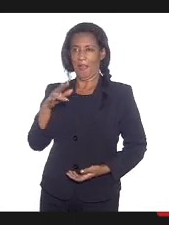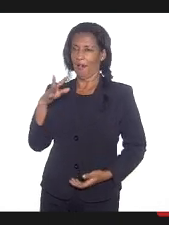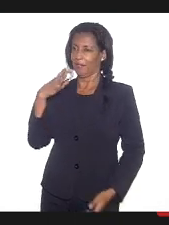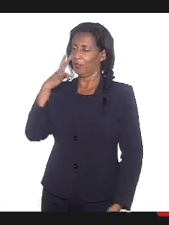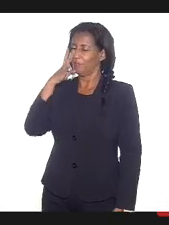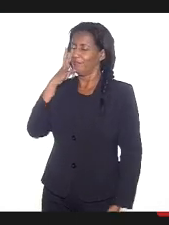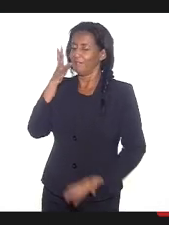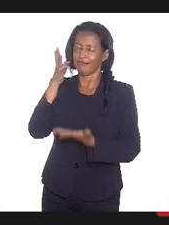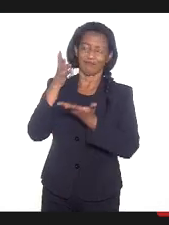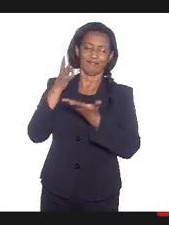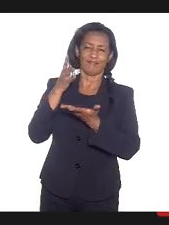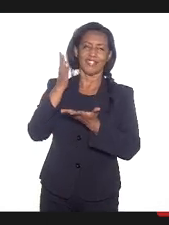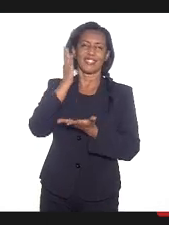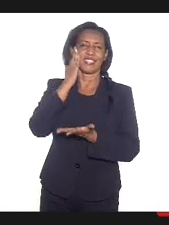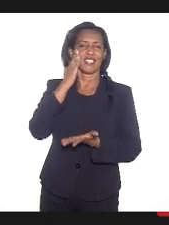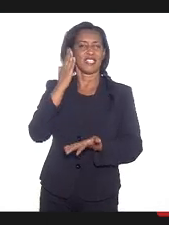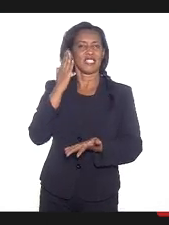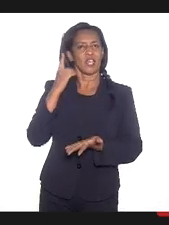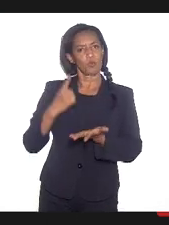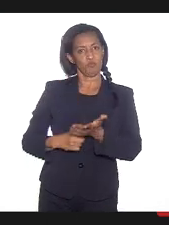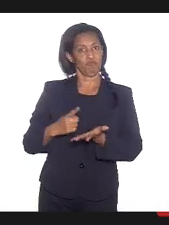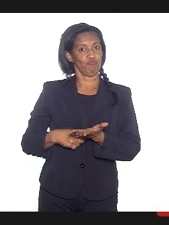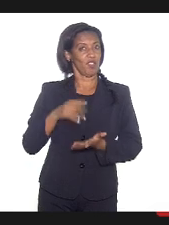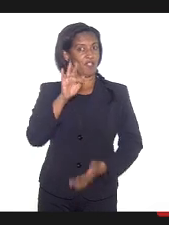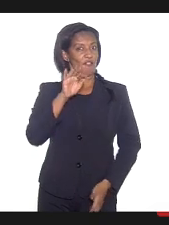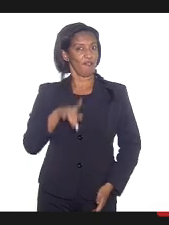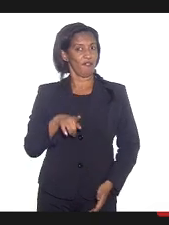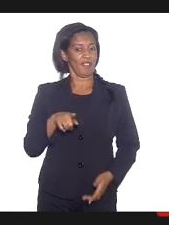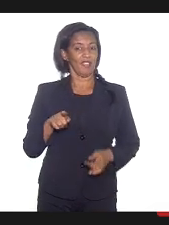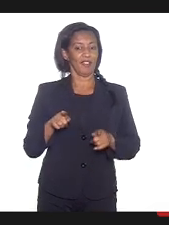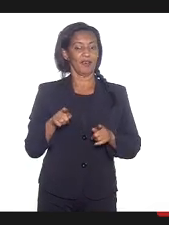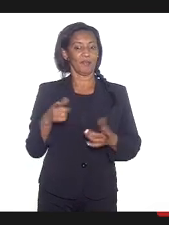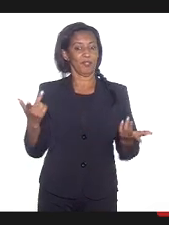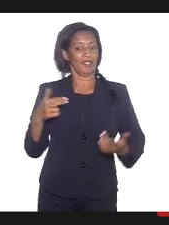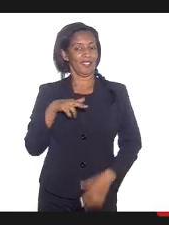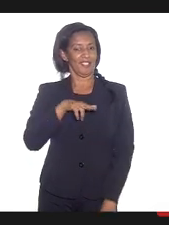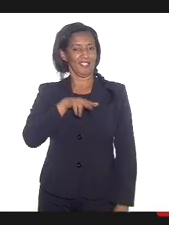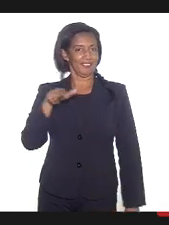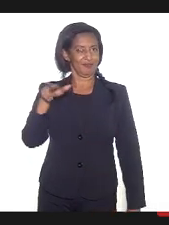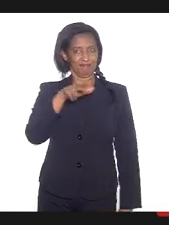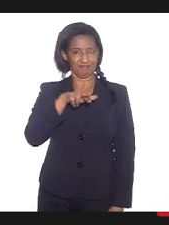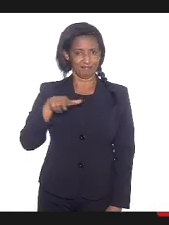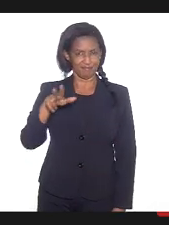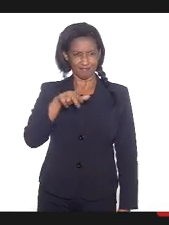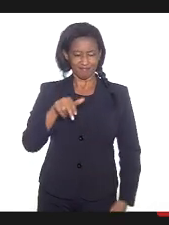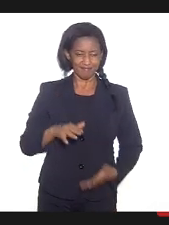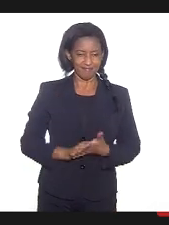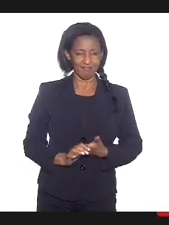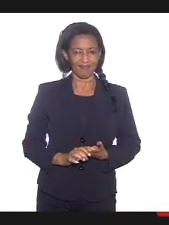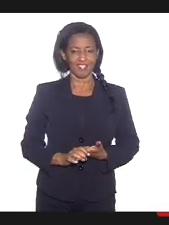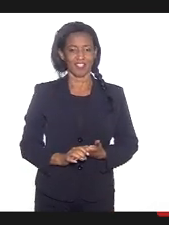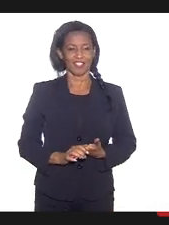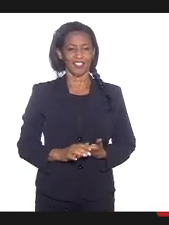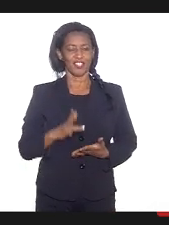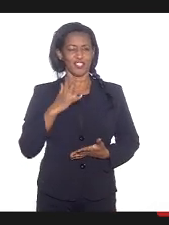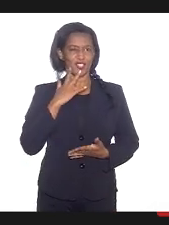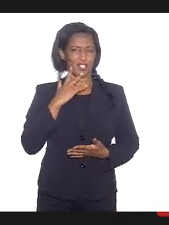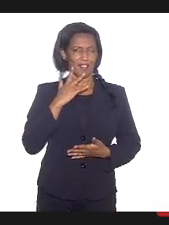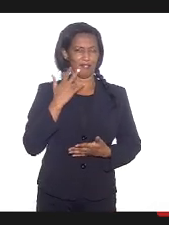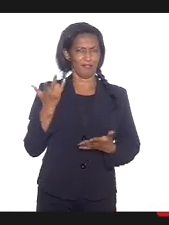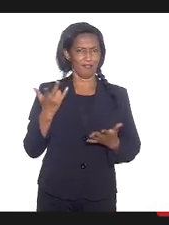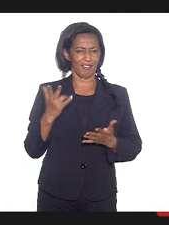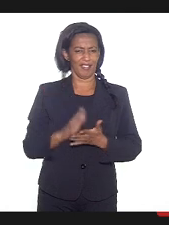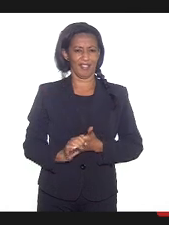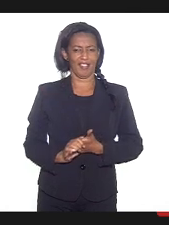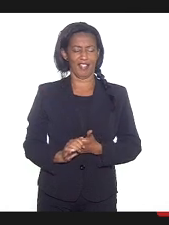e sei do compromisso de fé. Por irmãos, padres, que me narraram várias passagens da